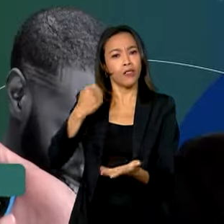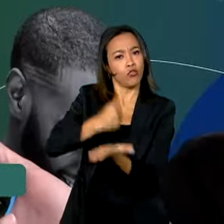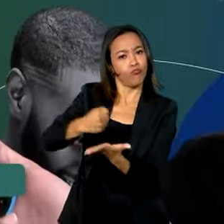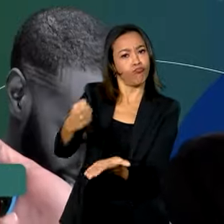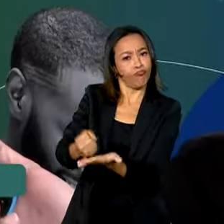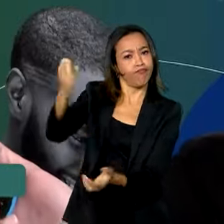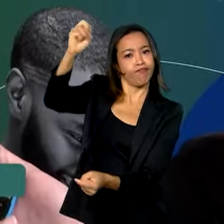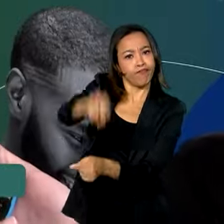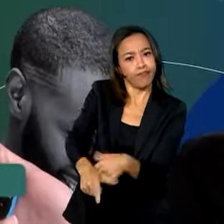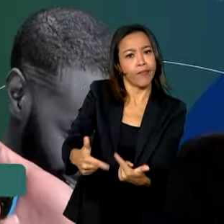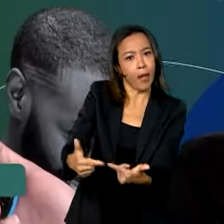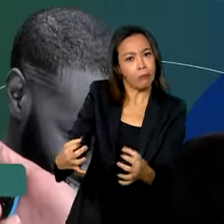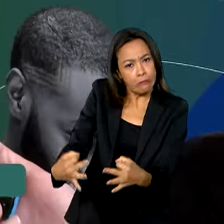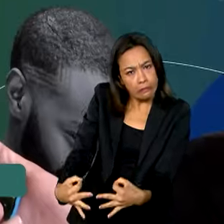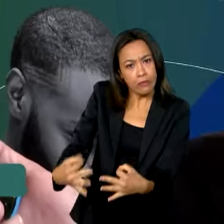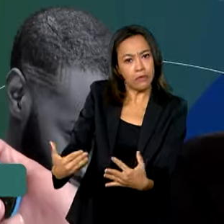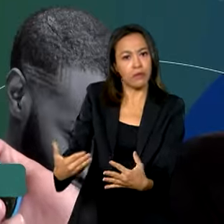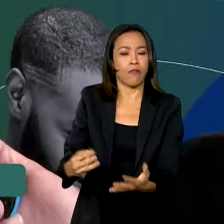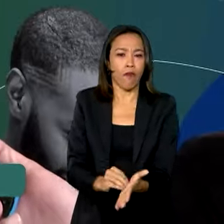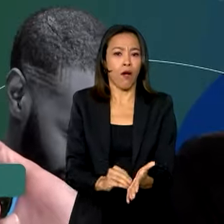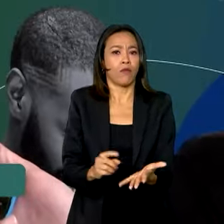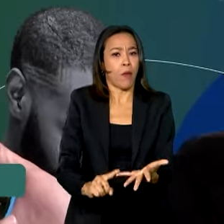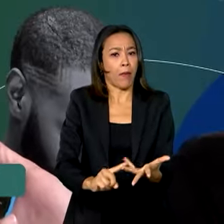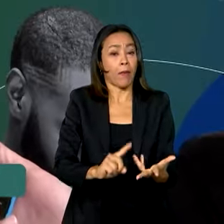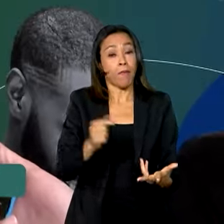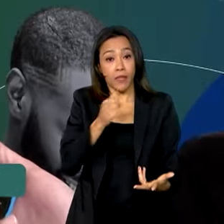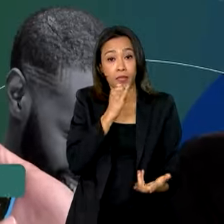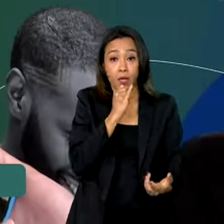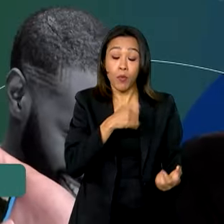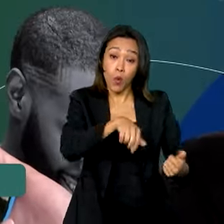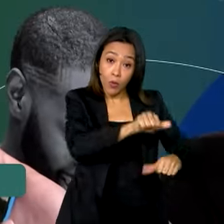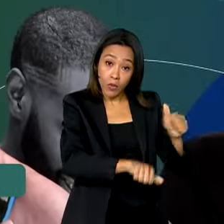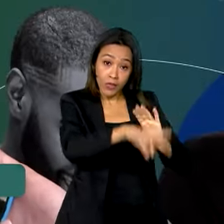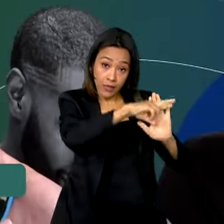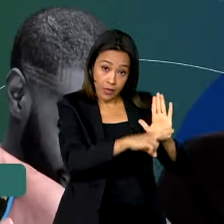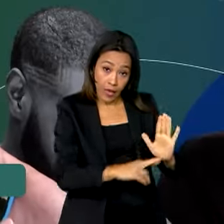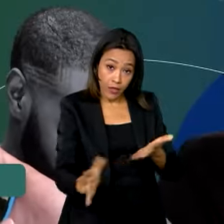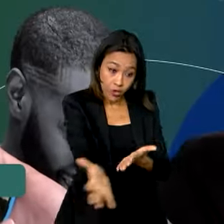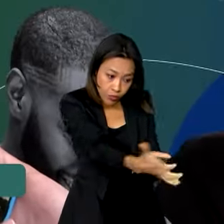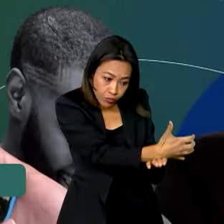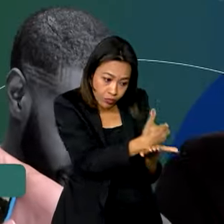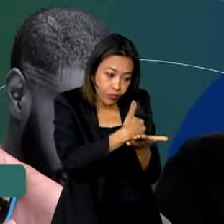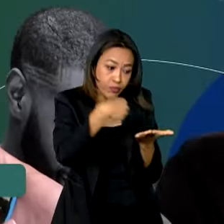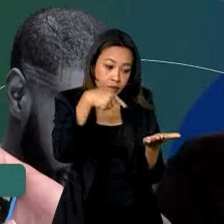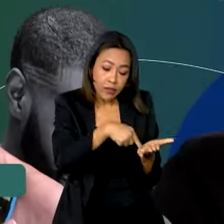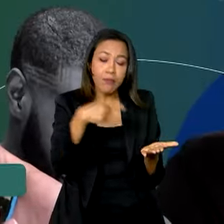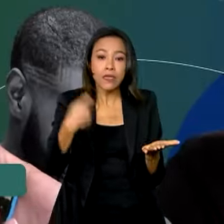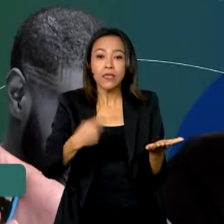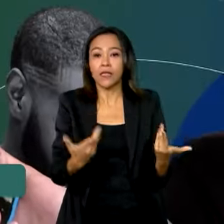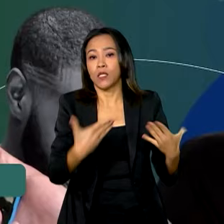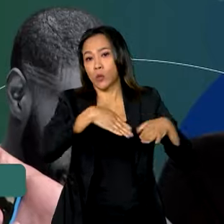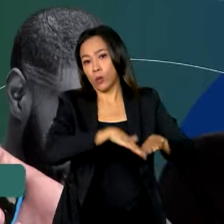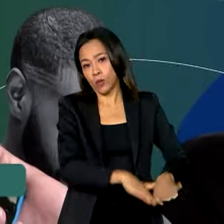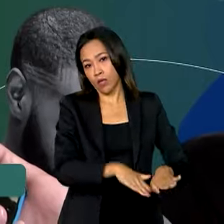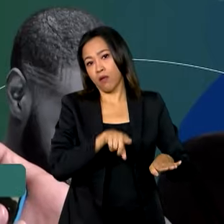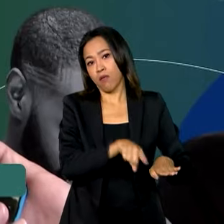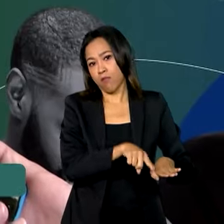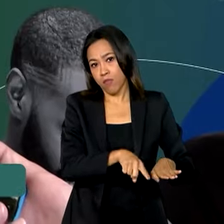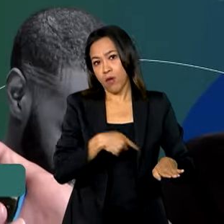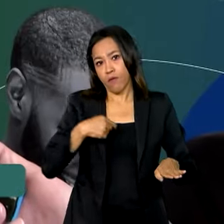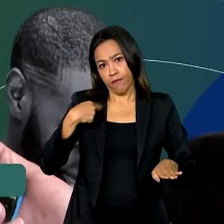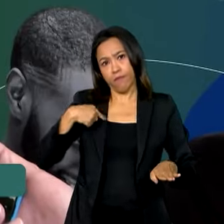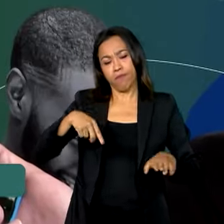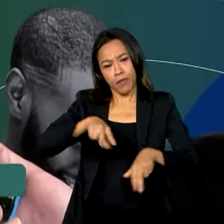Para ela, é fundamental que reformas estruturais, como a reforma tributária, sejam inclusivas, levando em conta a dimensão